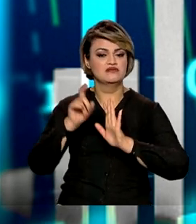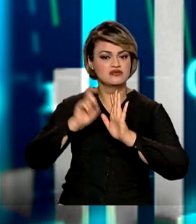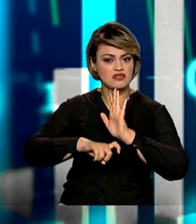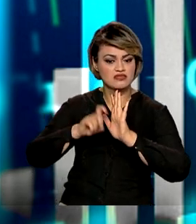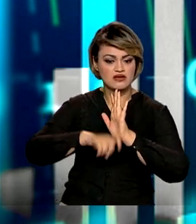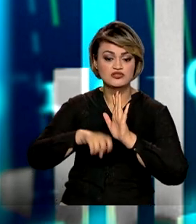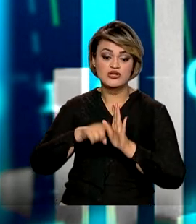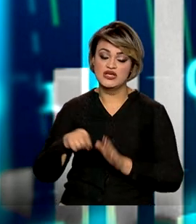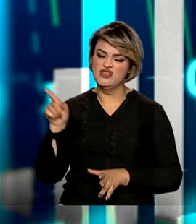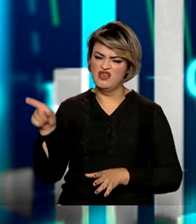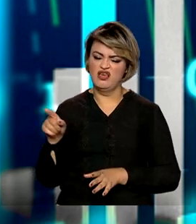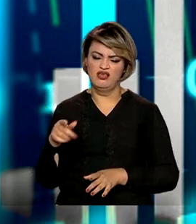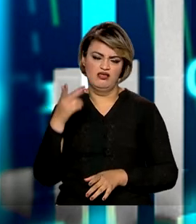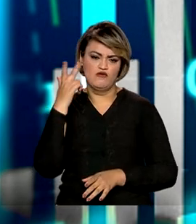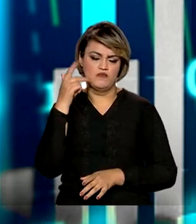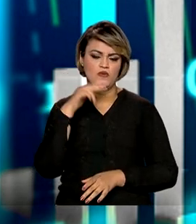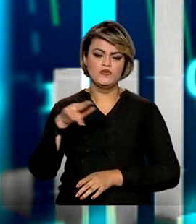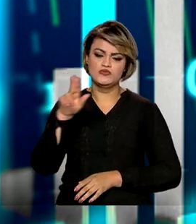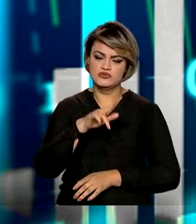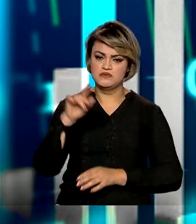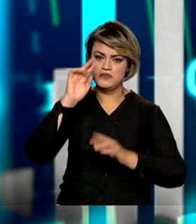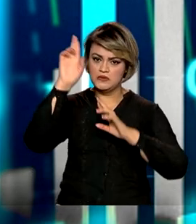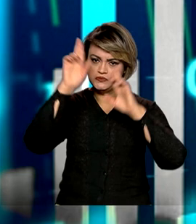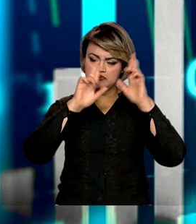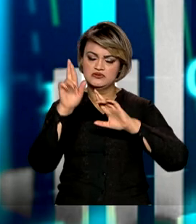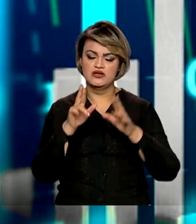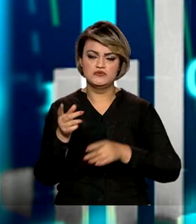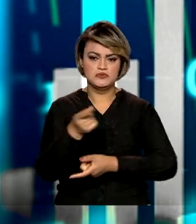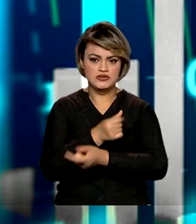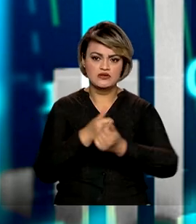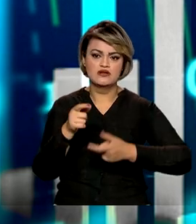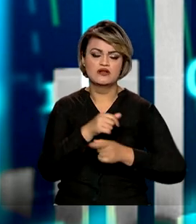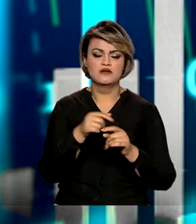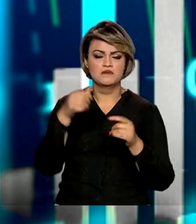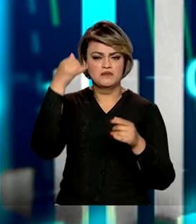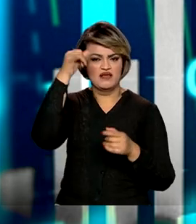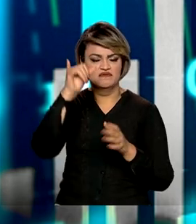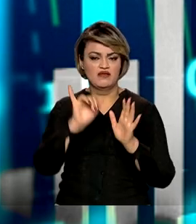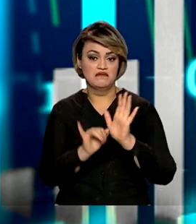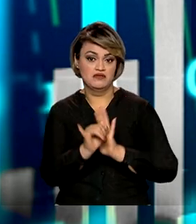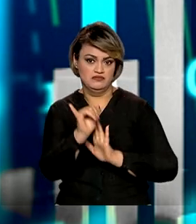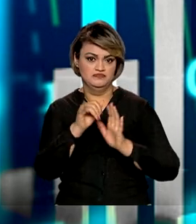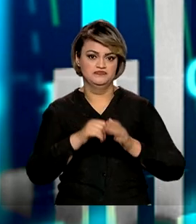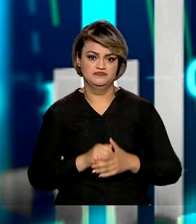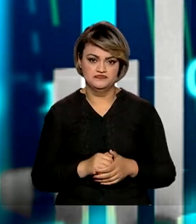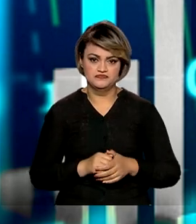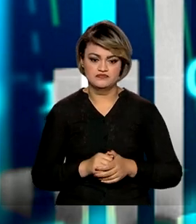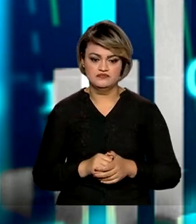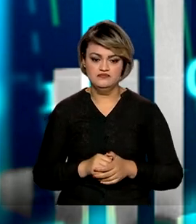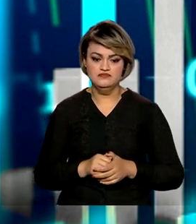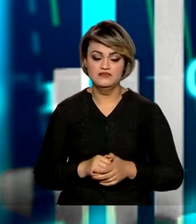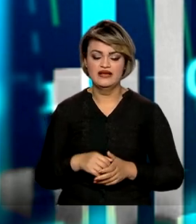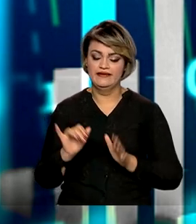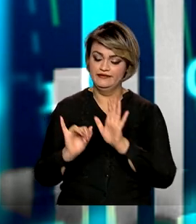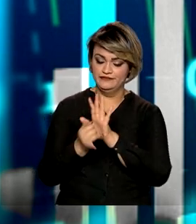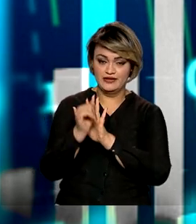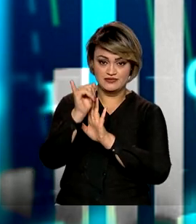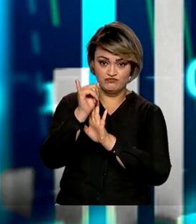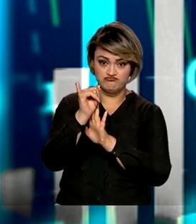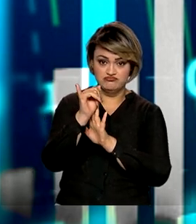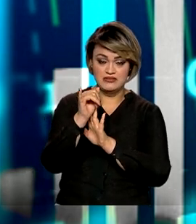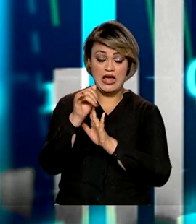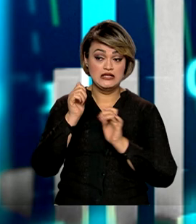Selic, que é um instrumento clássico utilizado pelas autoridades monetárias para combater a inflação. Falando em inflação, a